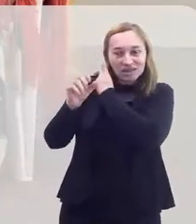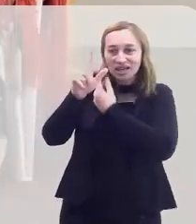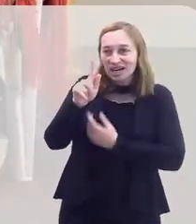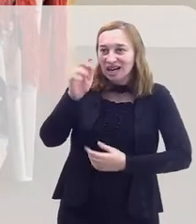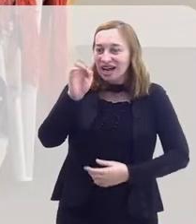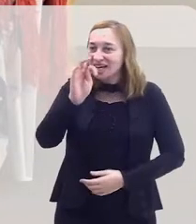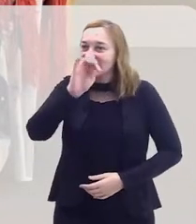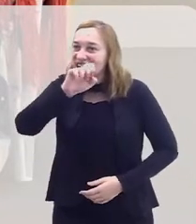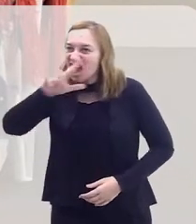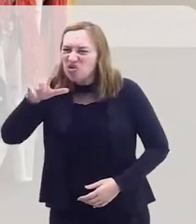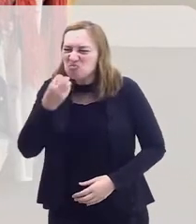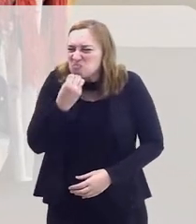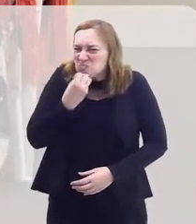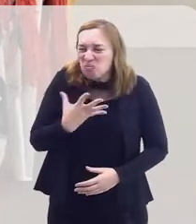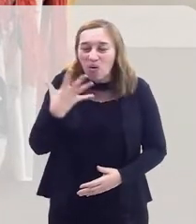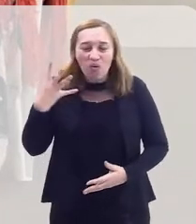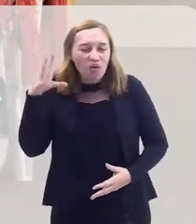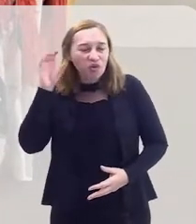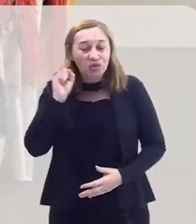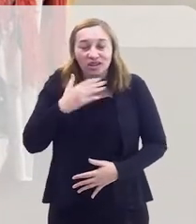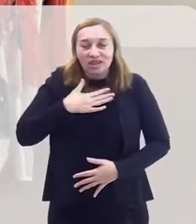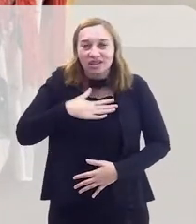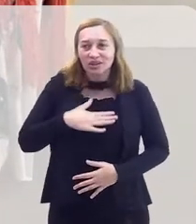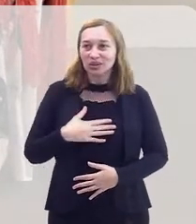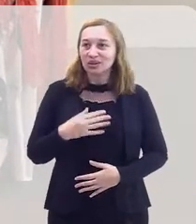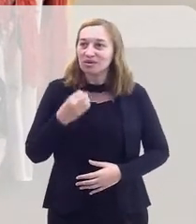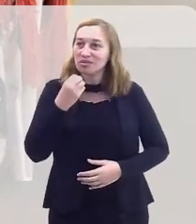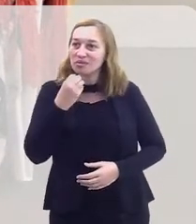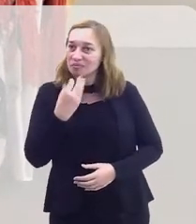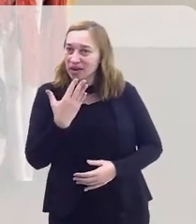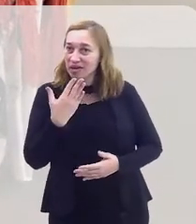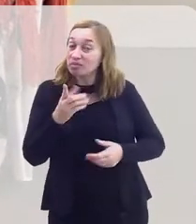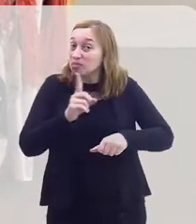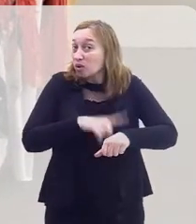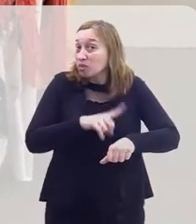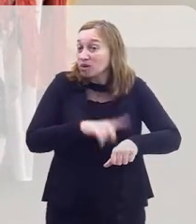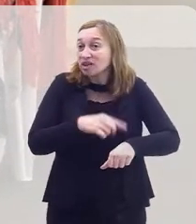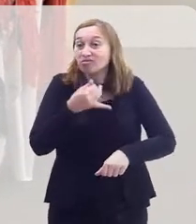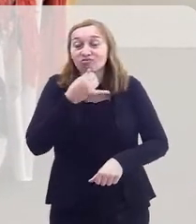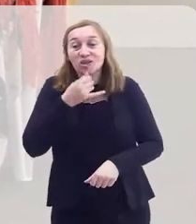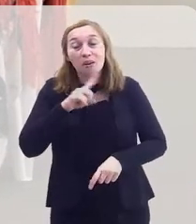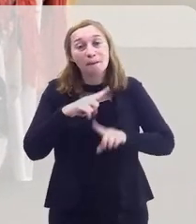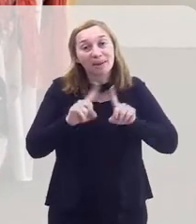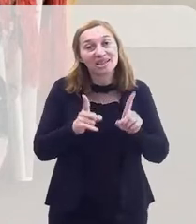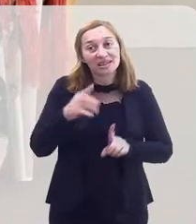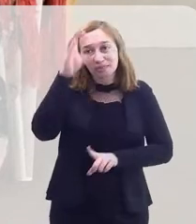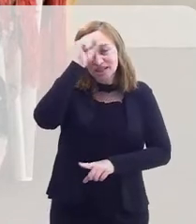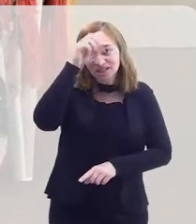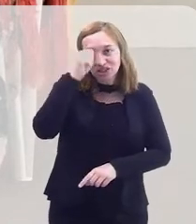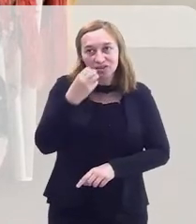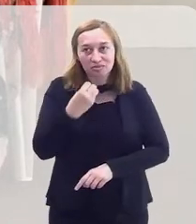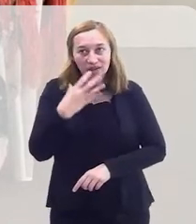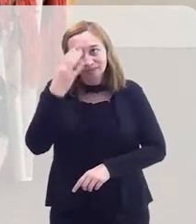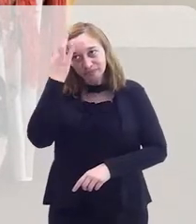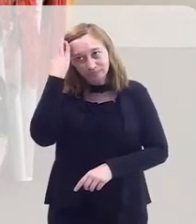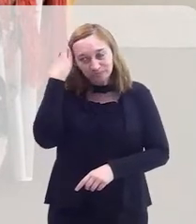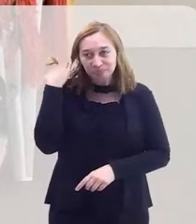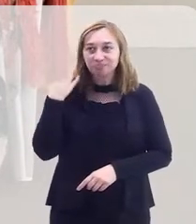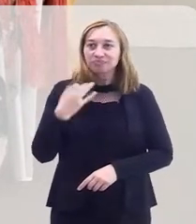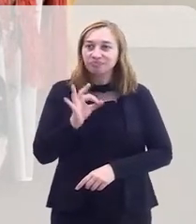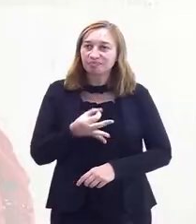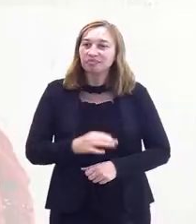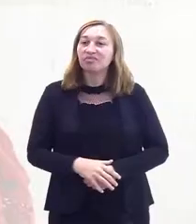violino. Violino e muito bom. É isso aí. Bem, vamos para uma parte triste, mas que também eu aprendi muito. Sim.